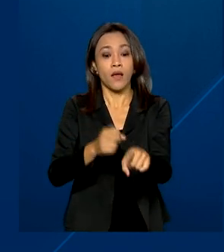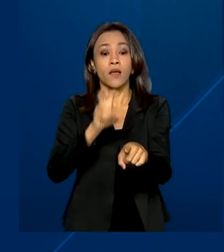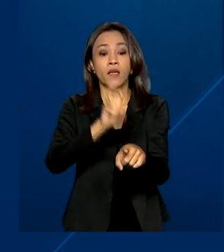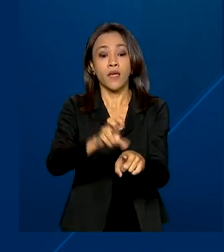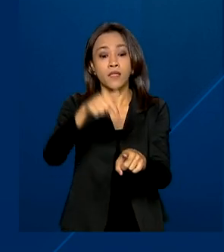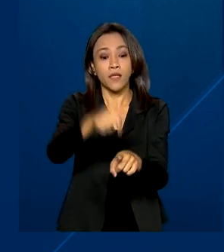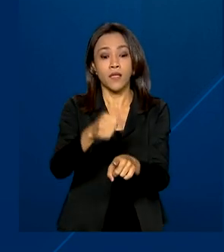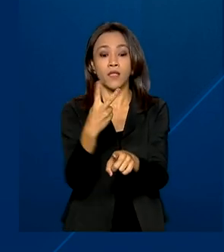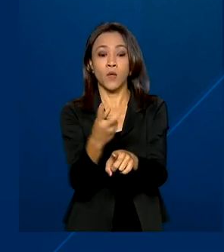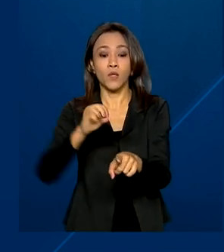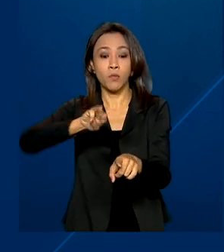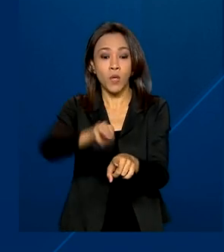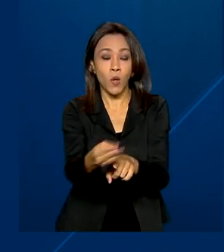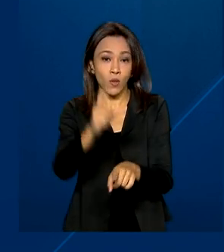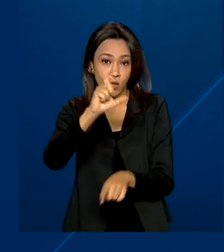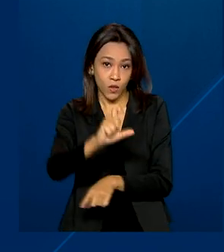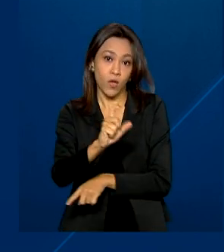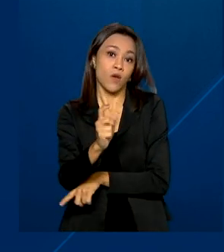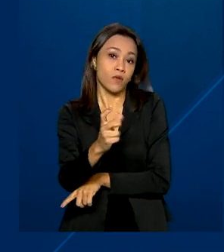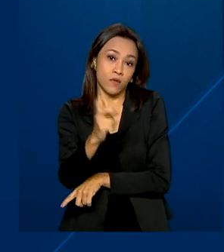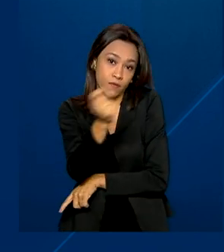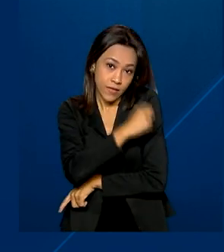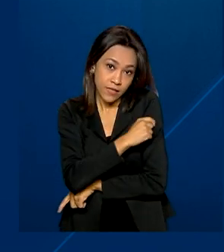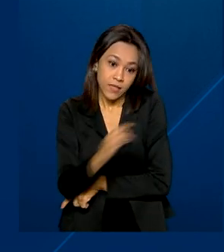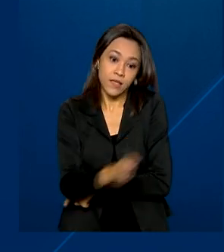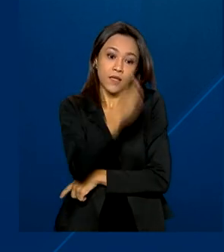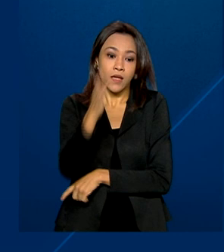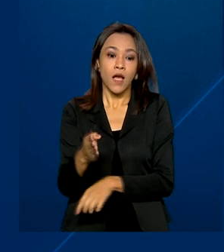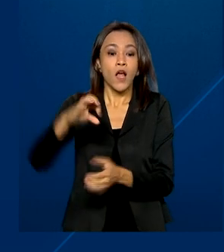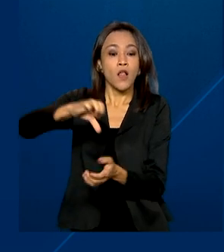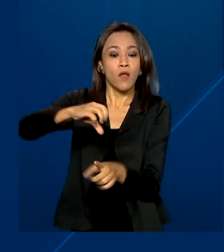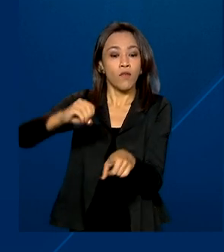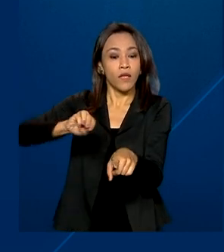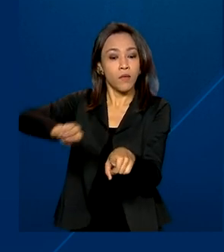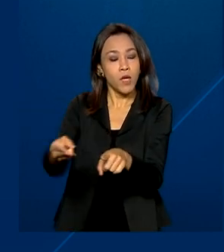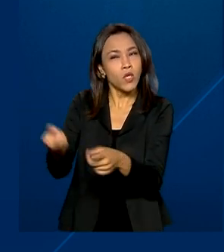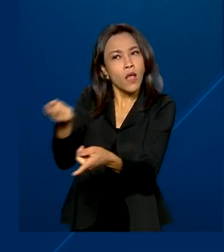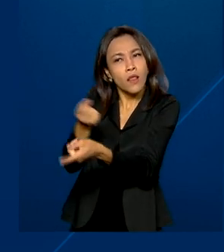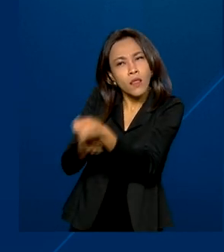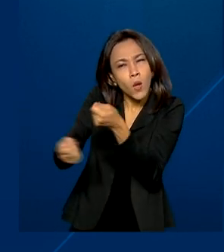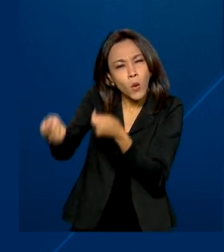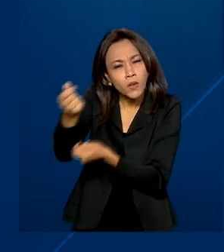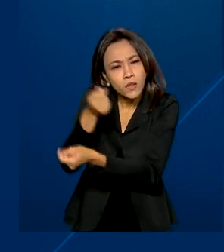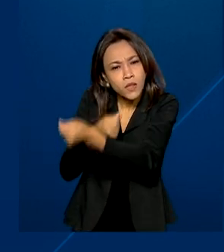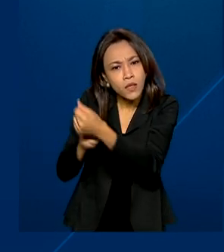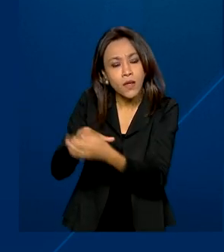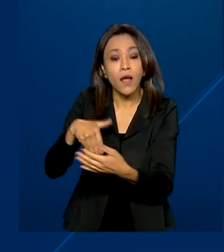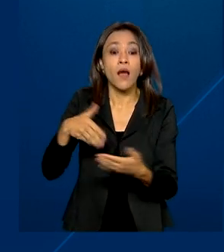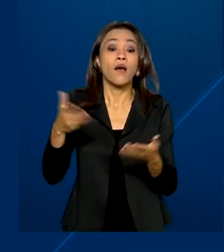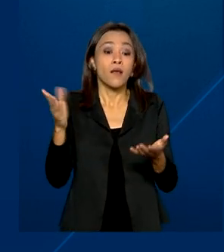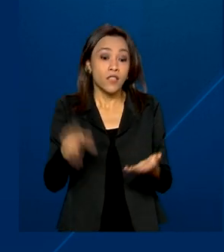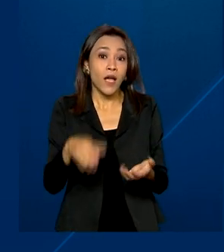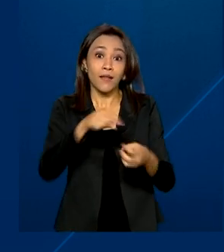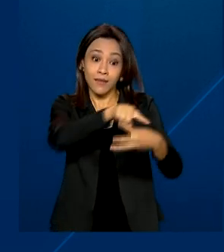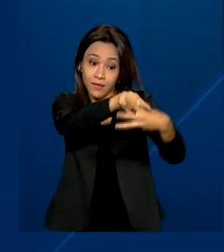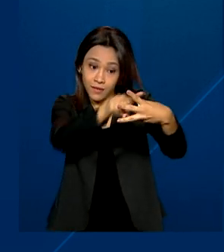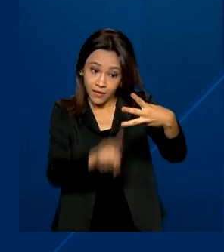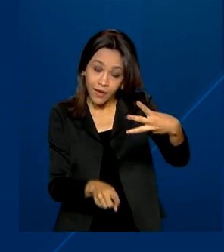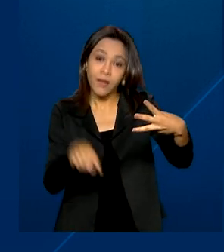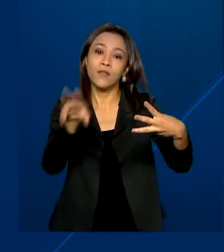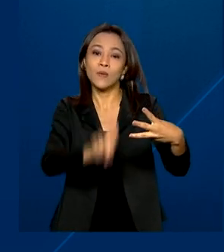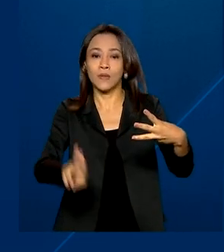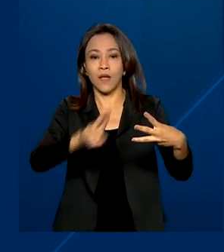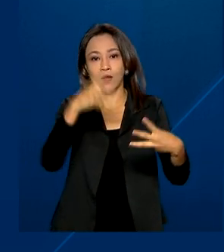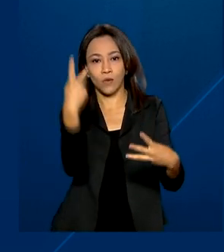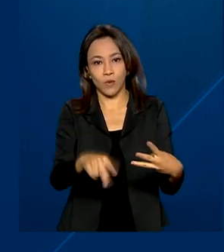doses de vacinas. Outras 90 milhões estão em negociação. Por enquanto, são três os imunizantes aplicados no